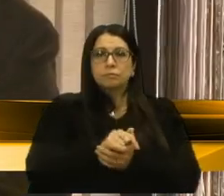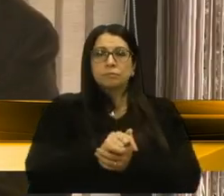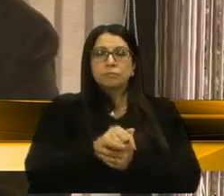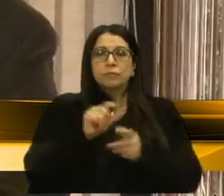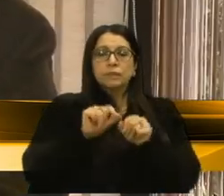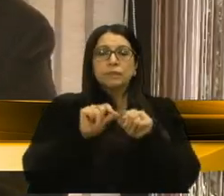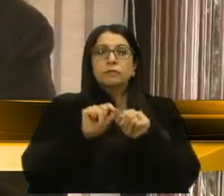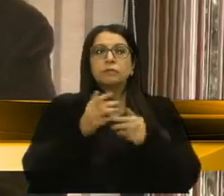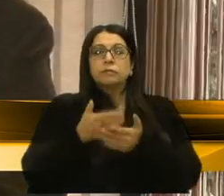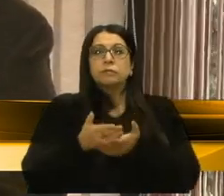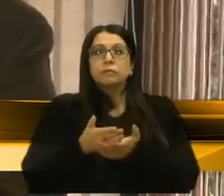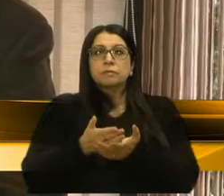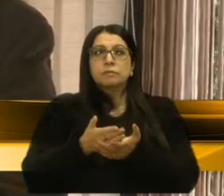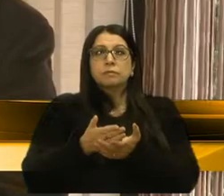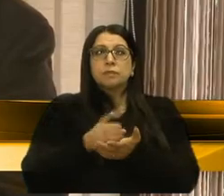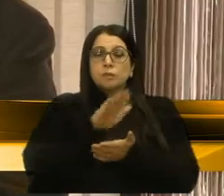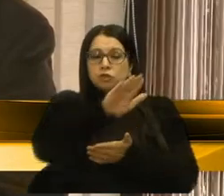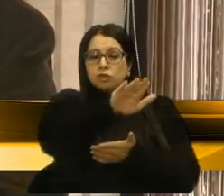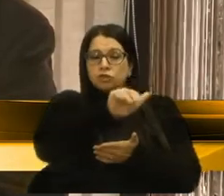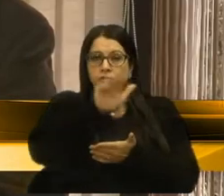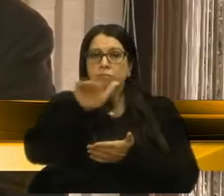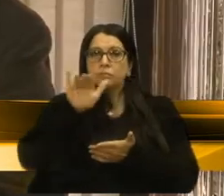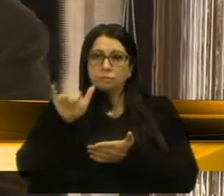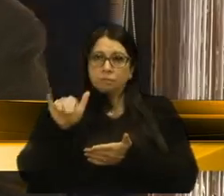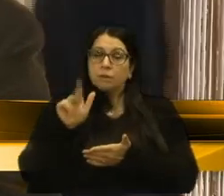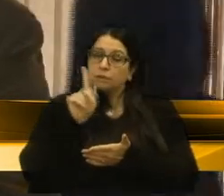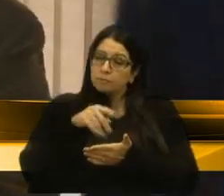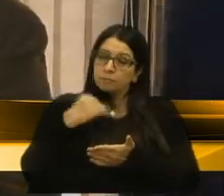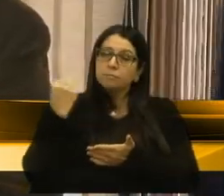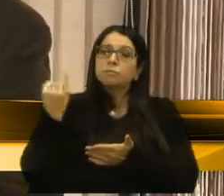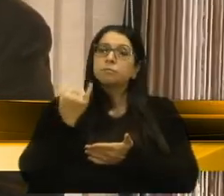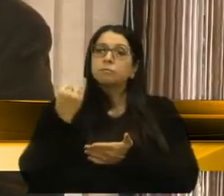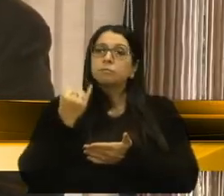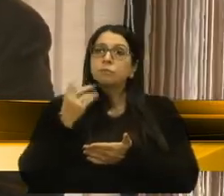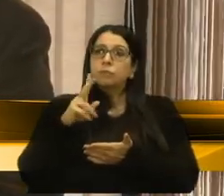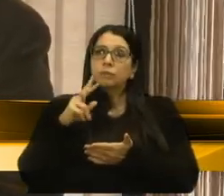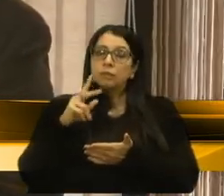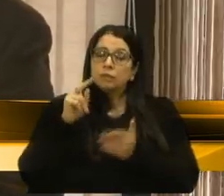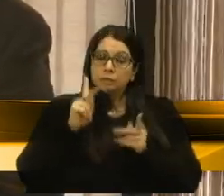fazendo esse chamamento, que é importante que as pessoas